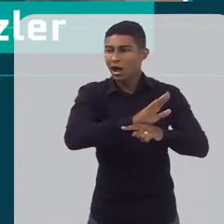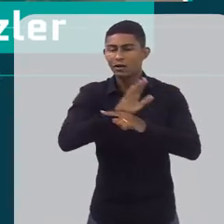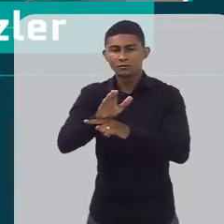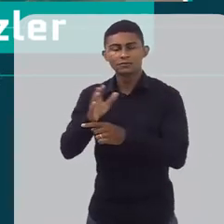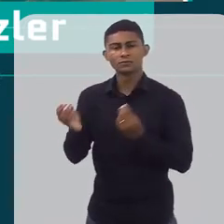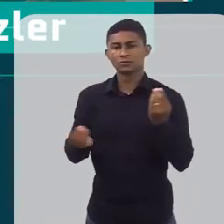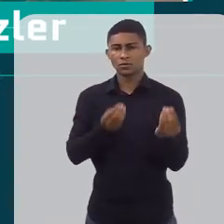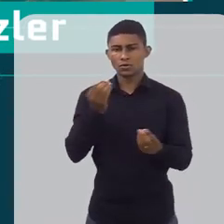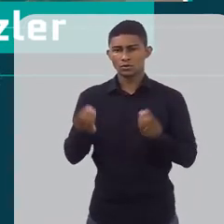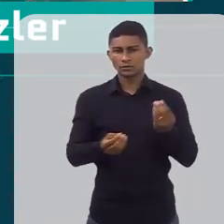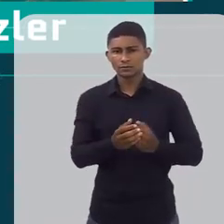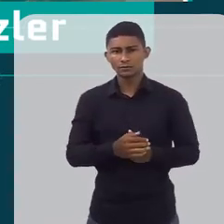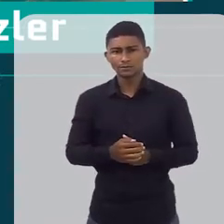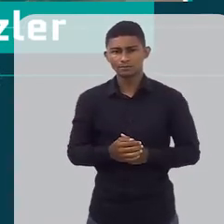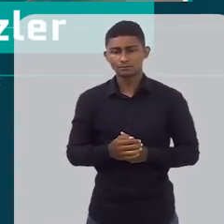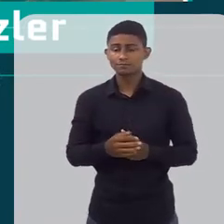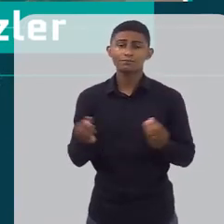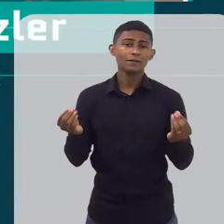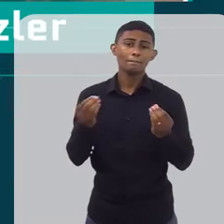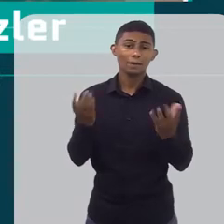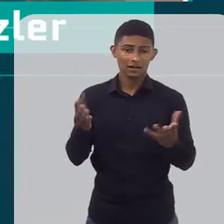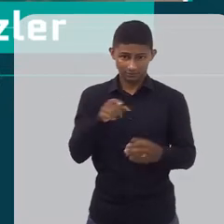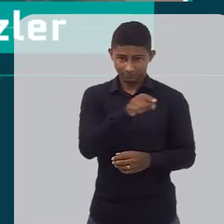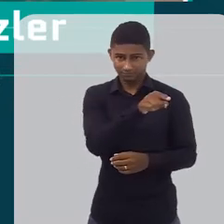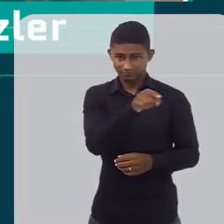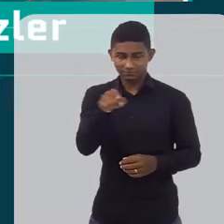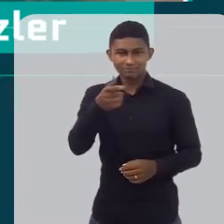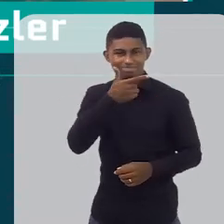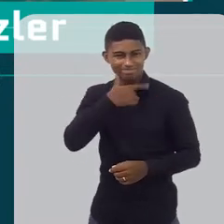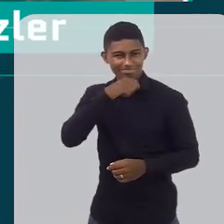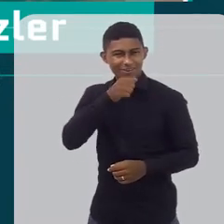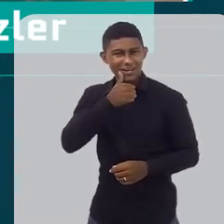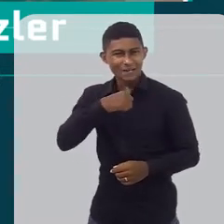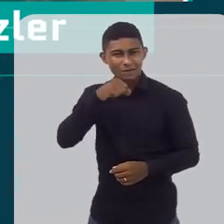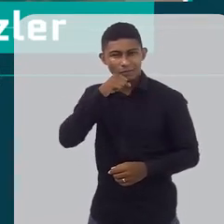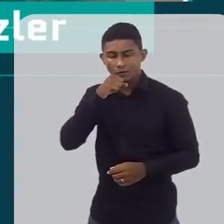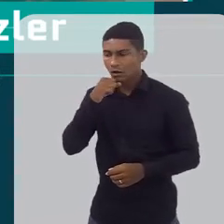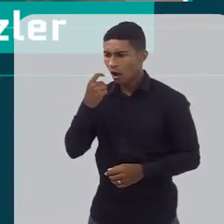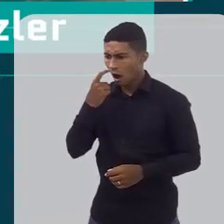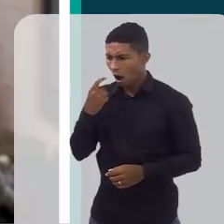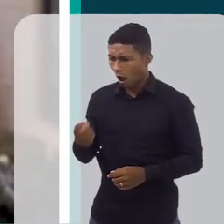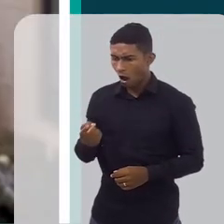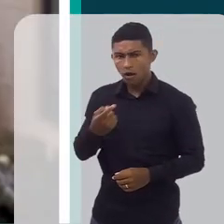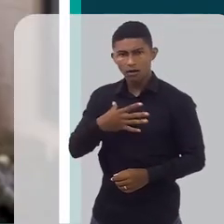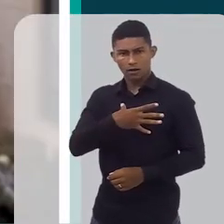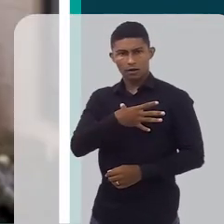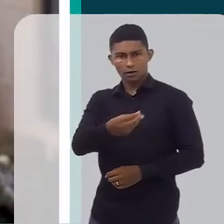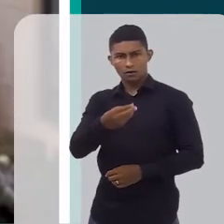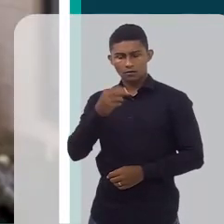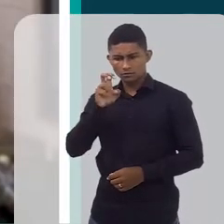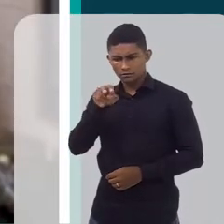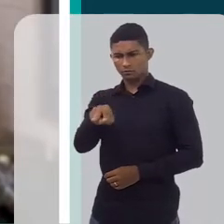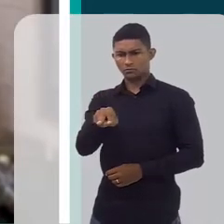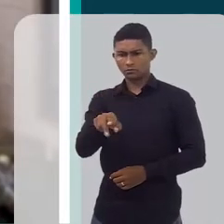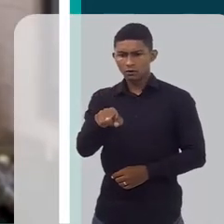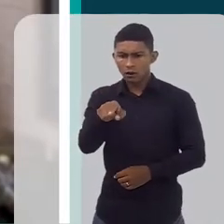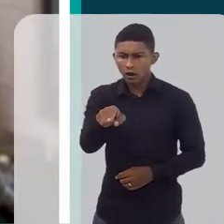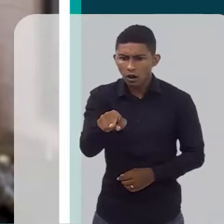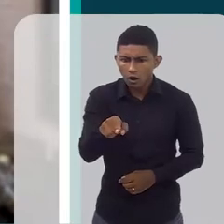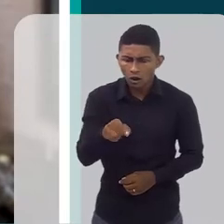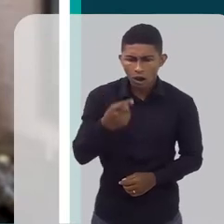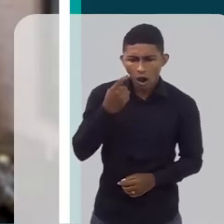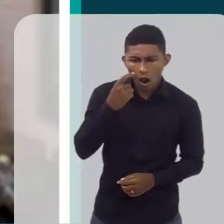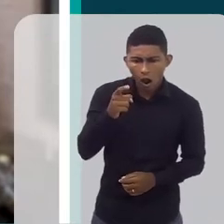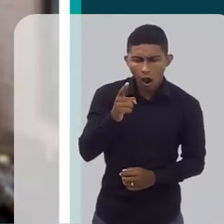a senhora falou, que ela pudesse, algum sinal que ela pudesse já, algum sinal que pudesse ser